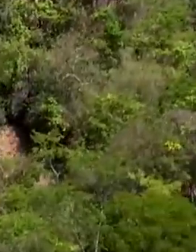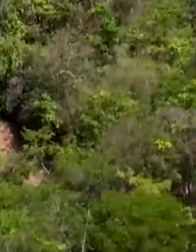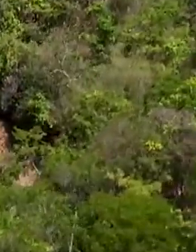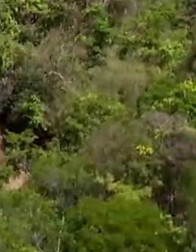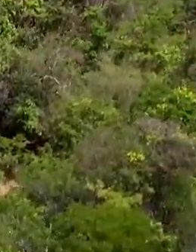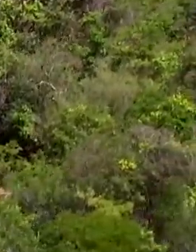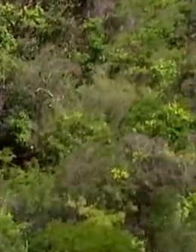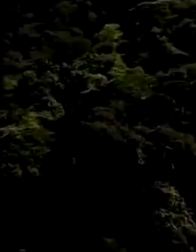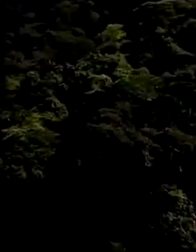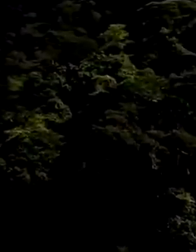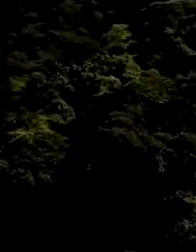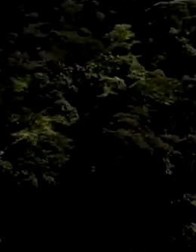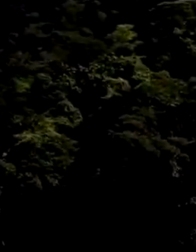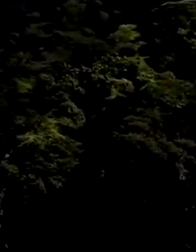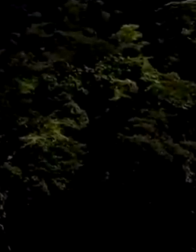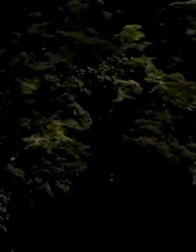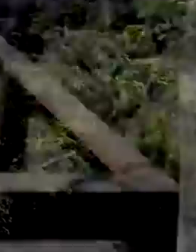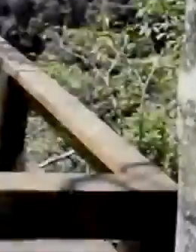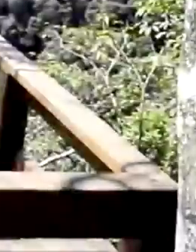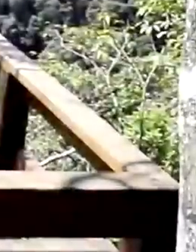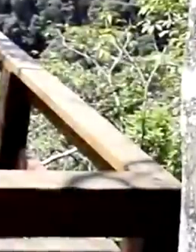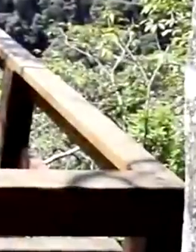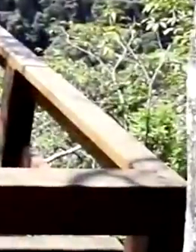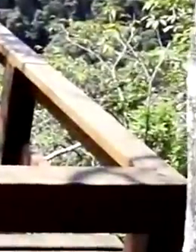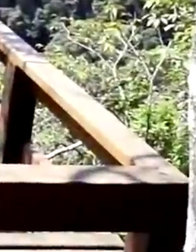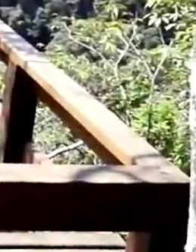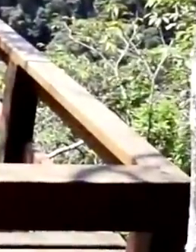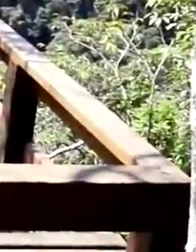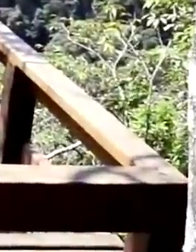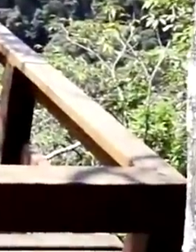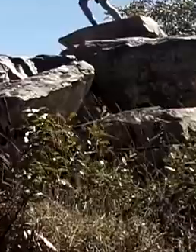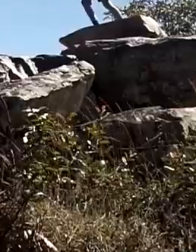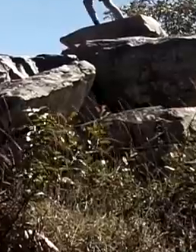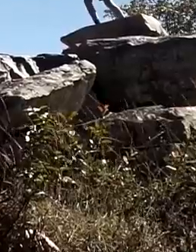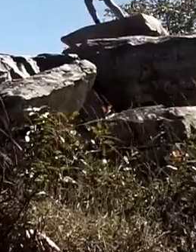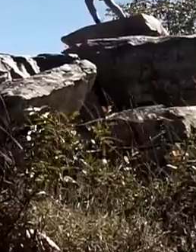E amanhã, às manhã.